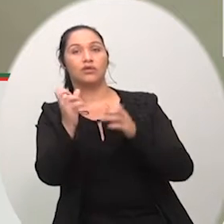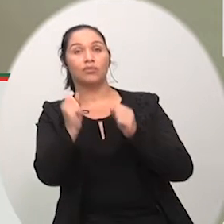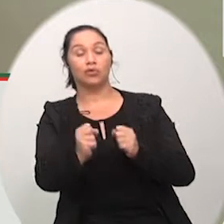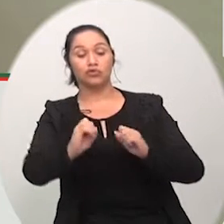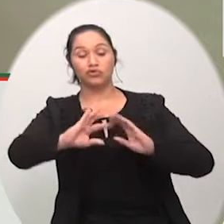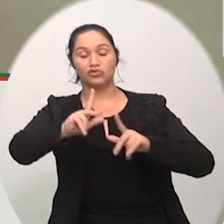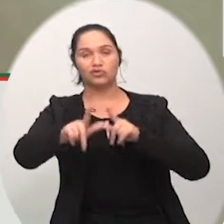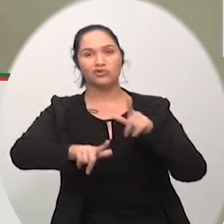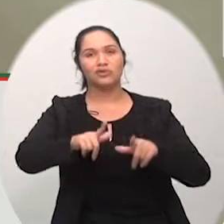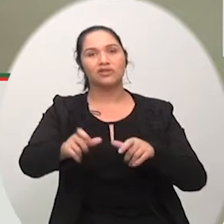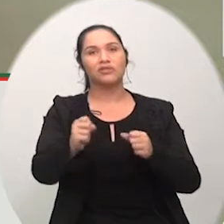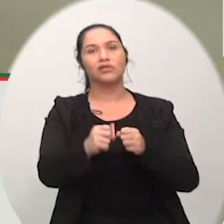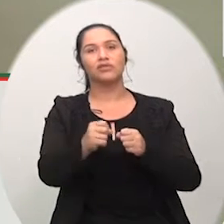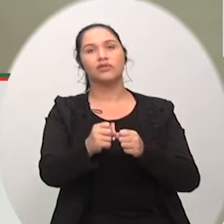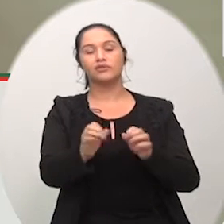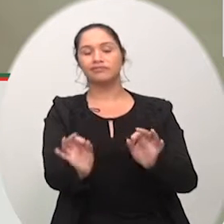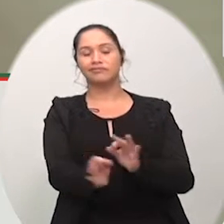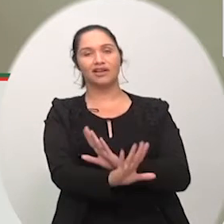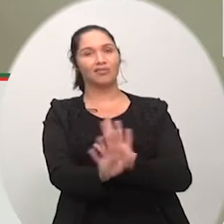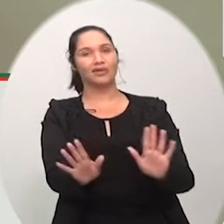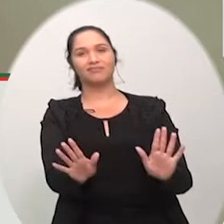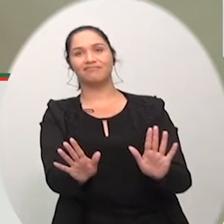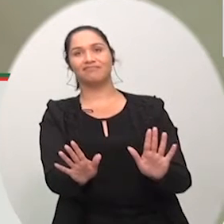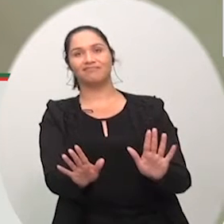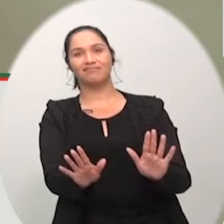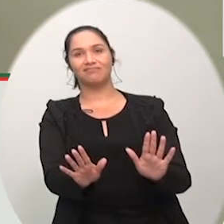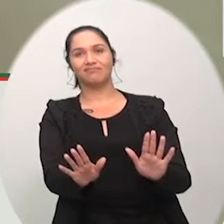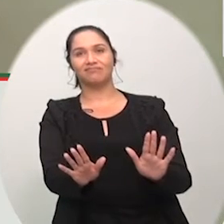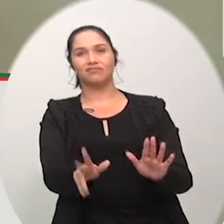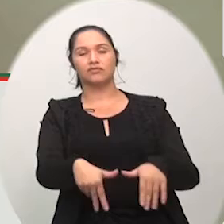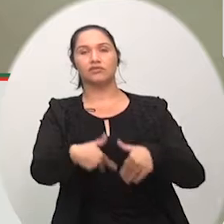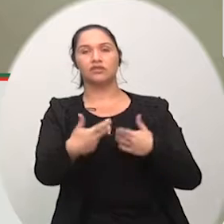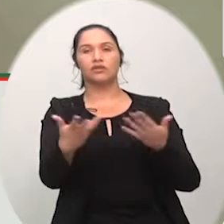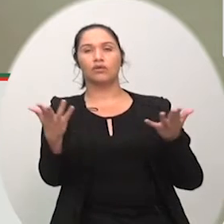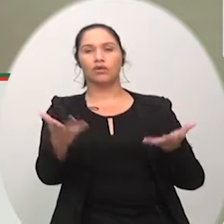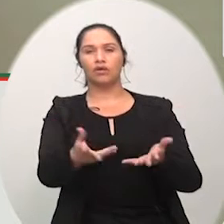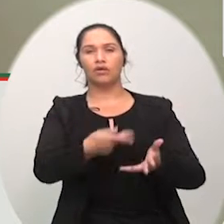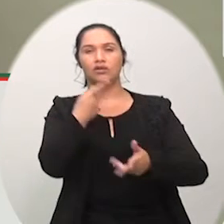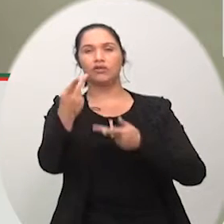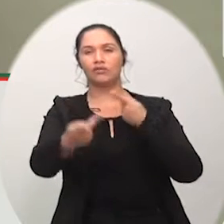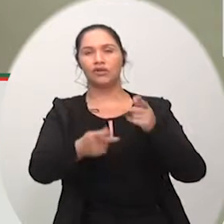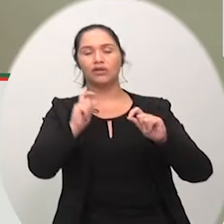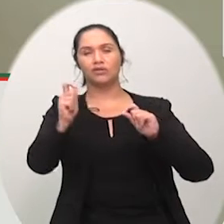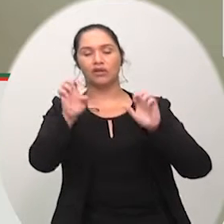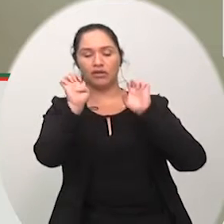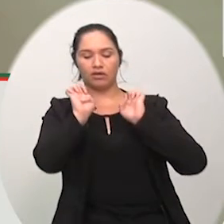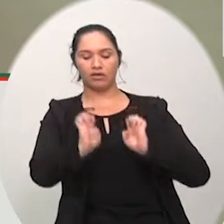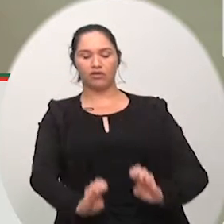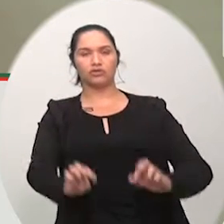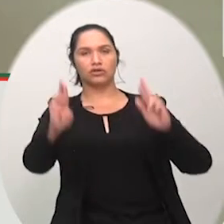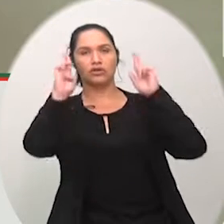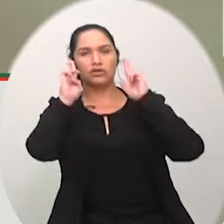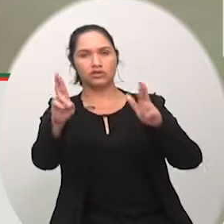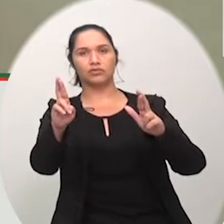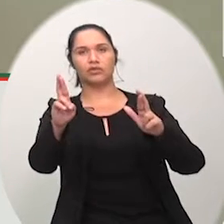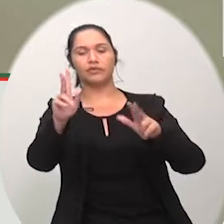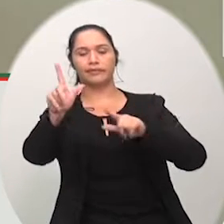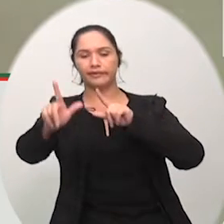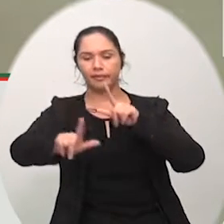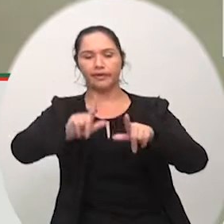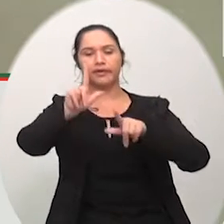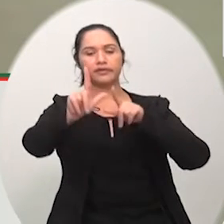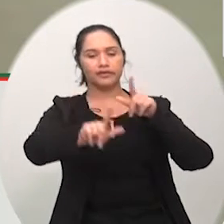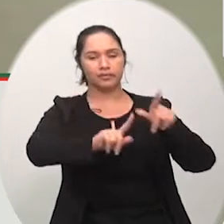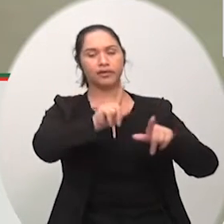então o que eu estou falando aqui é justamente de ética e respeito para com o trabalho de cada um dos vereadores já imaginou